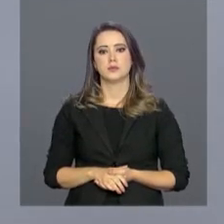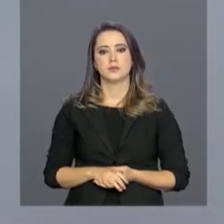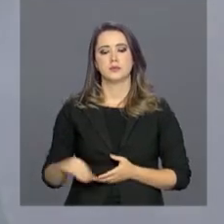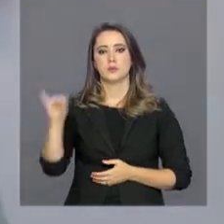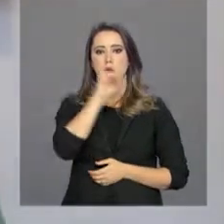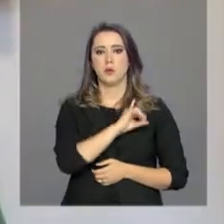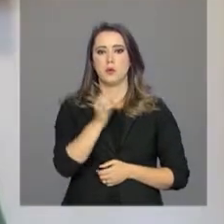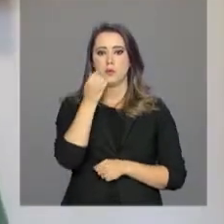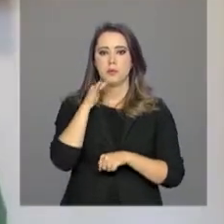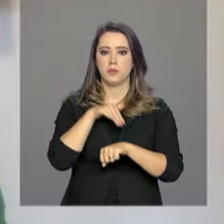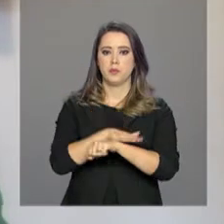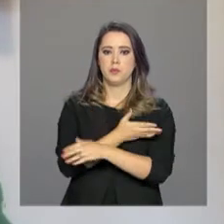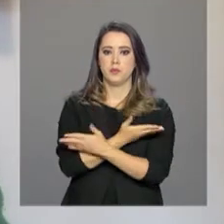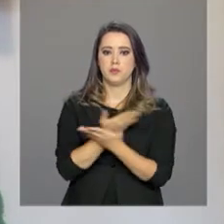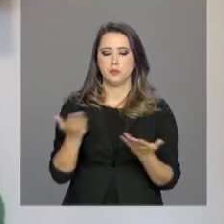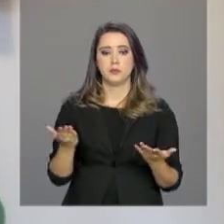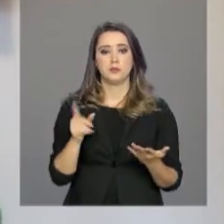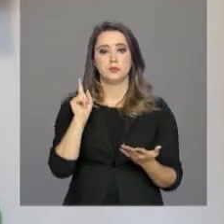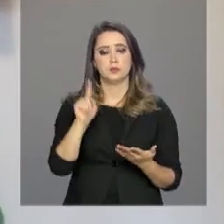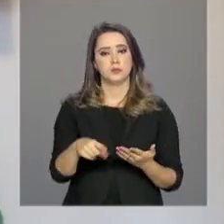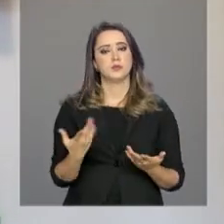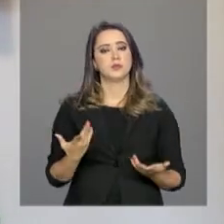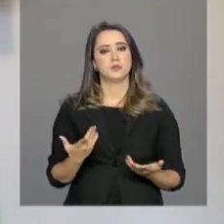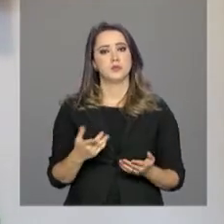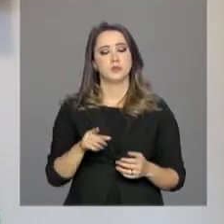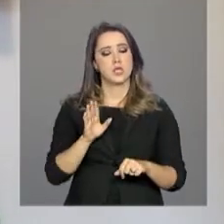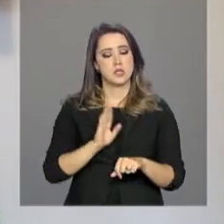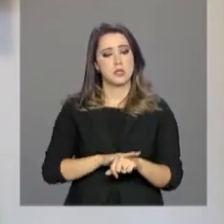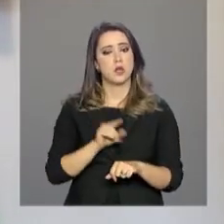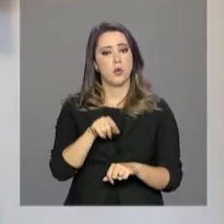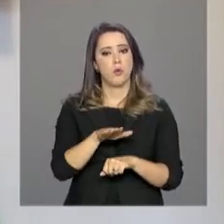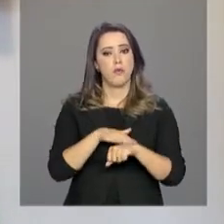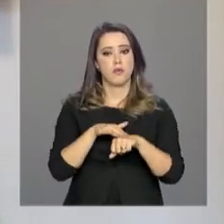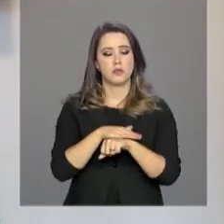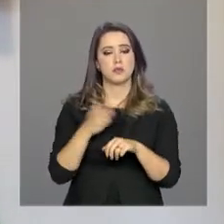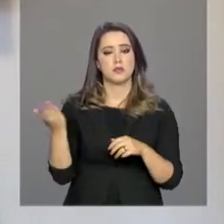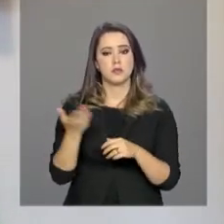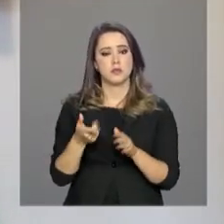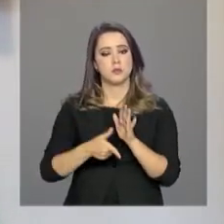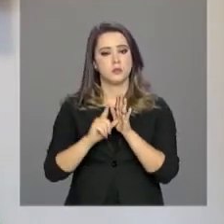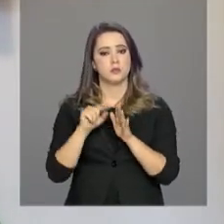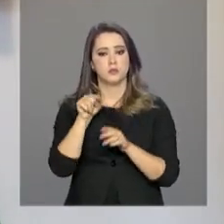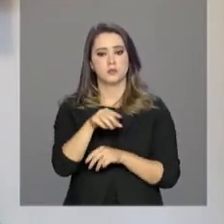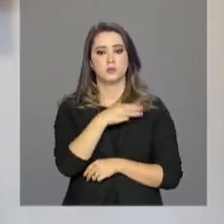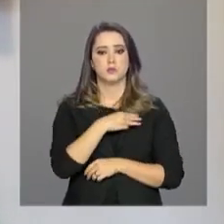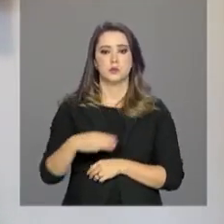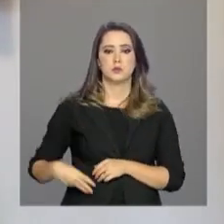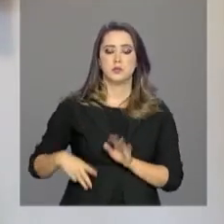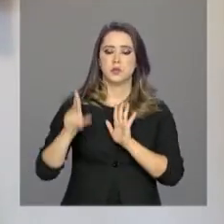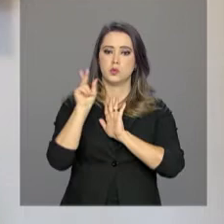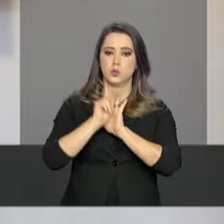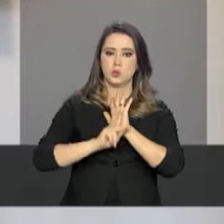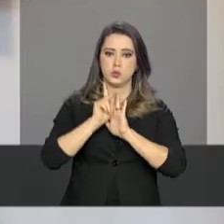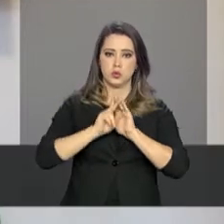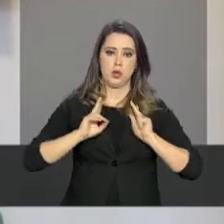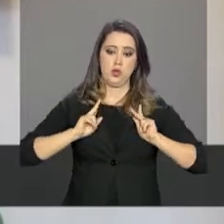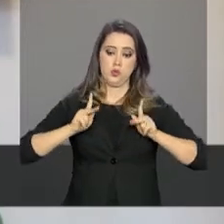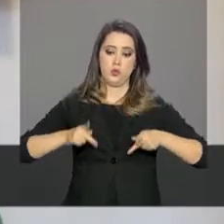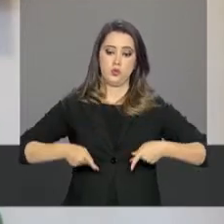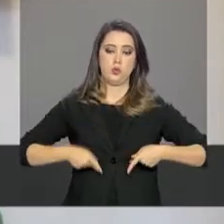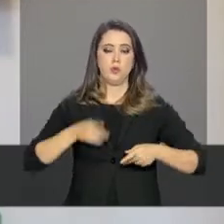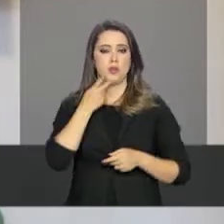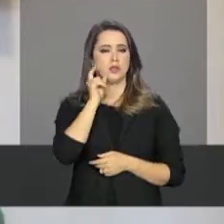Olá, Roberto, boa noite. Pois é, justamente em uma conversa agora há pouco com os jornalistas, o ministro dos Direitos Humanos, Gustavo Rocha,